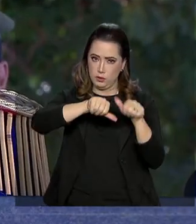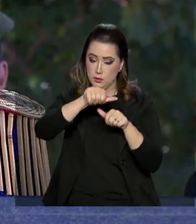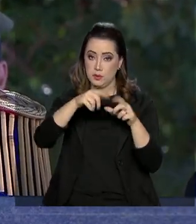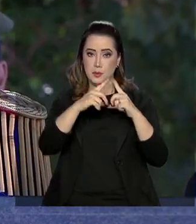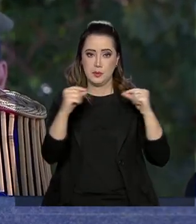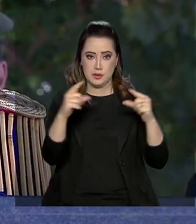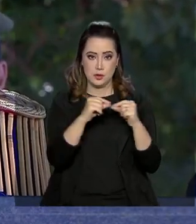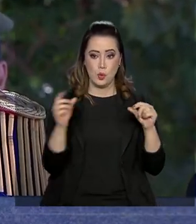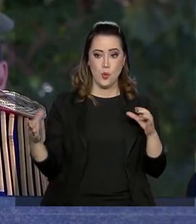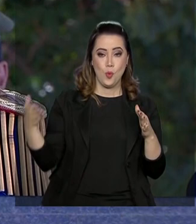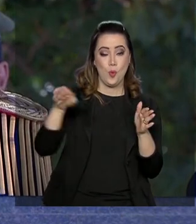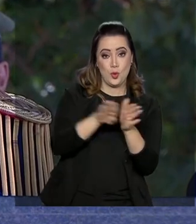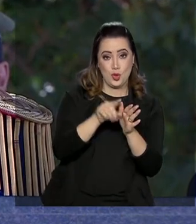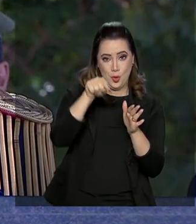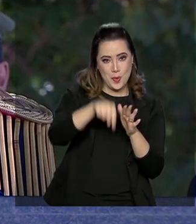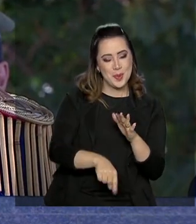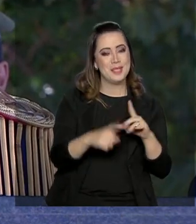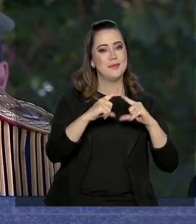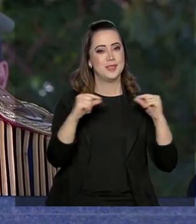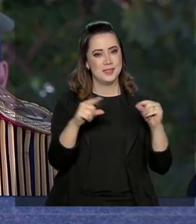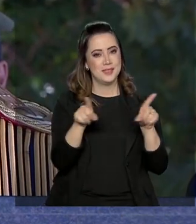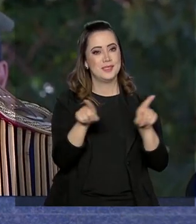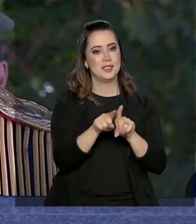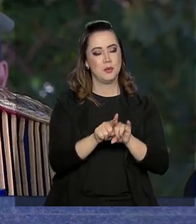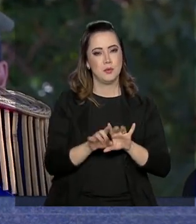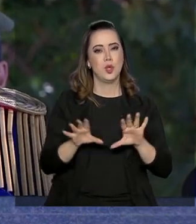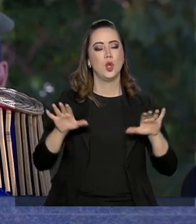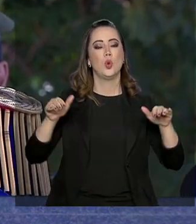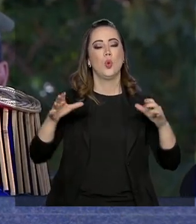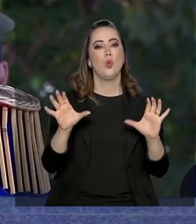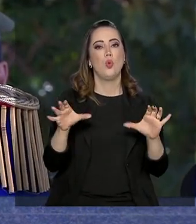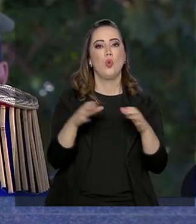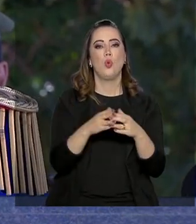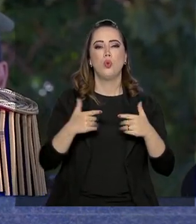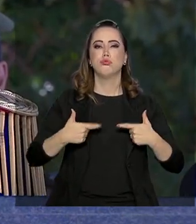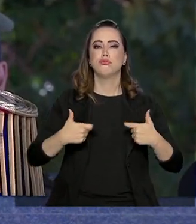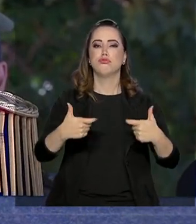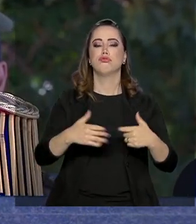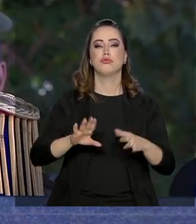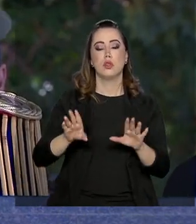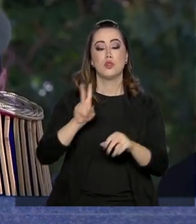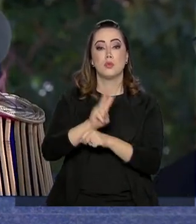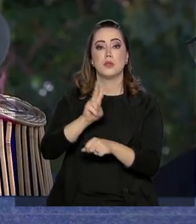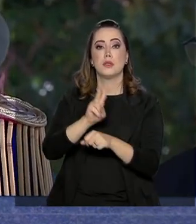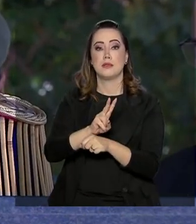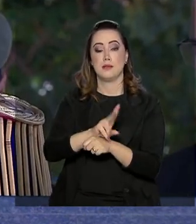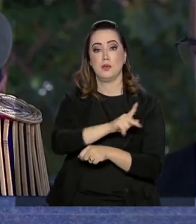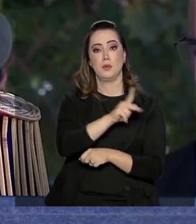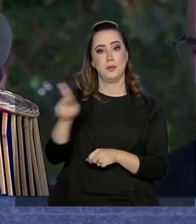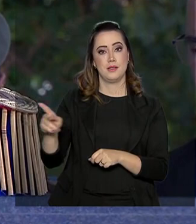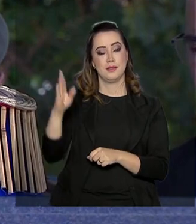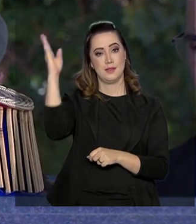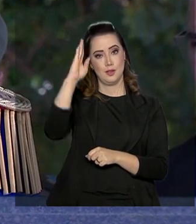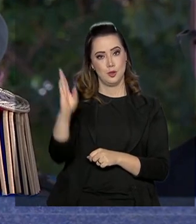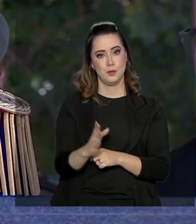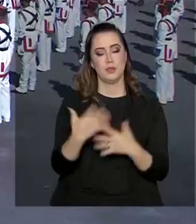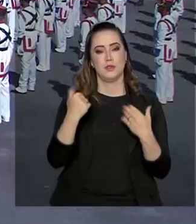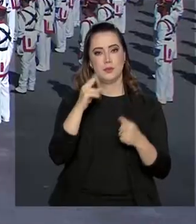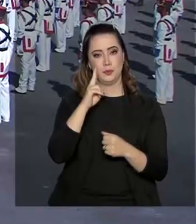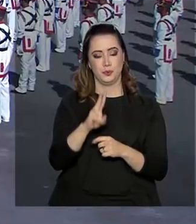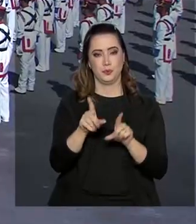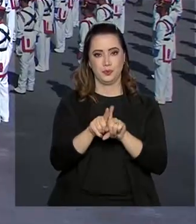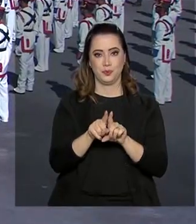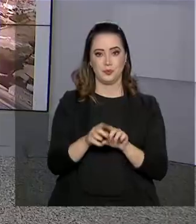veio também para o Planalto Central e passou a se chamar Batalhão da Guarda Presidencial. O presidente Jair Bolsonaro participa dessa